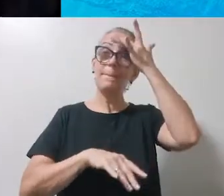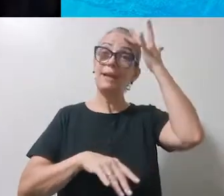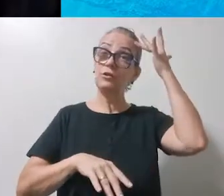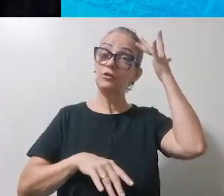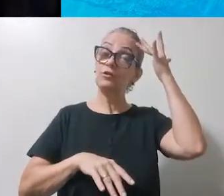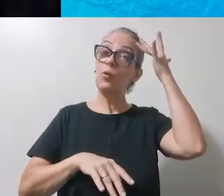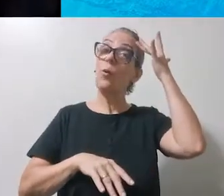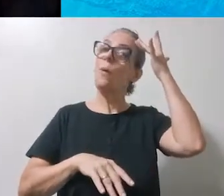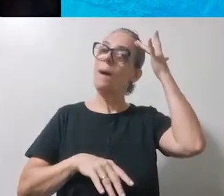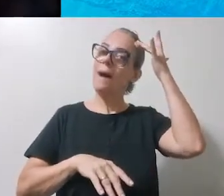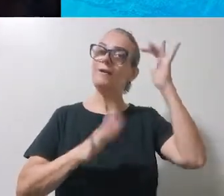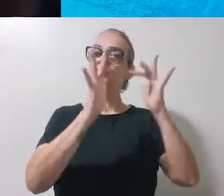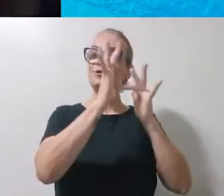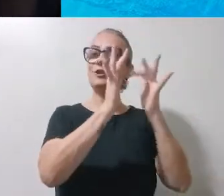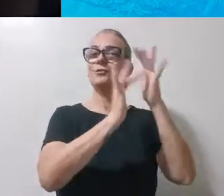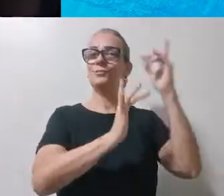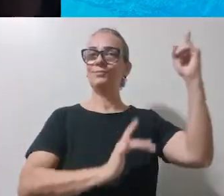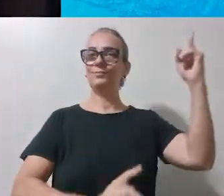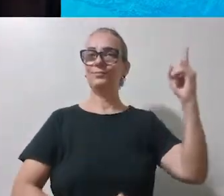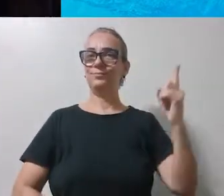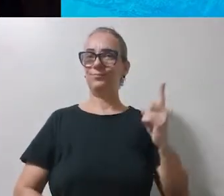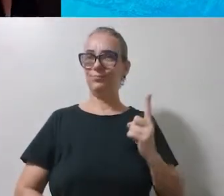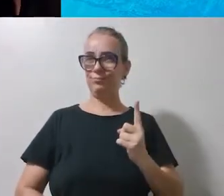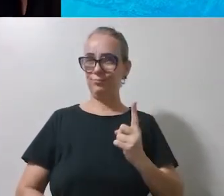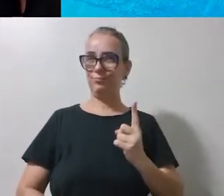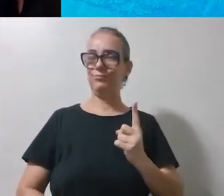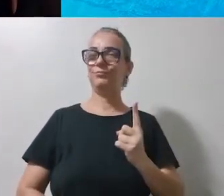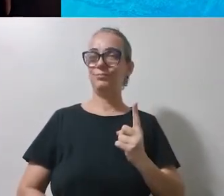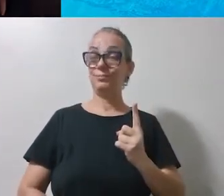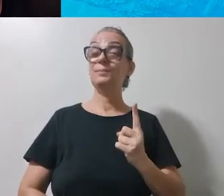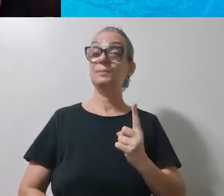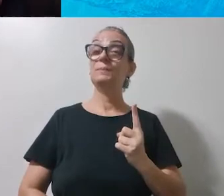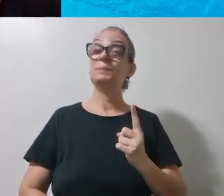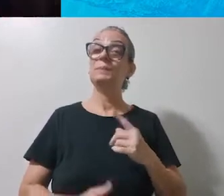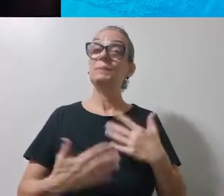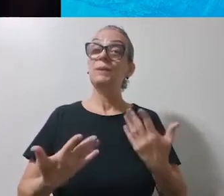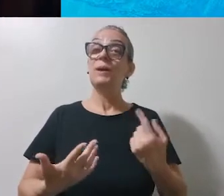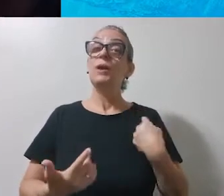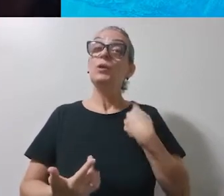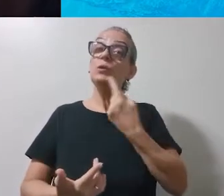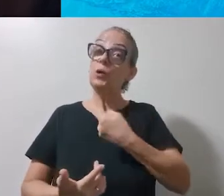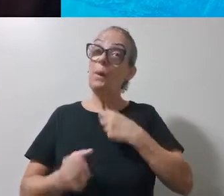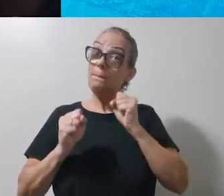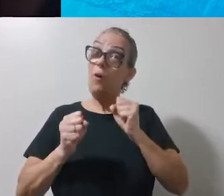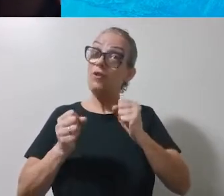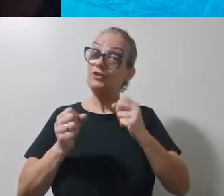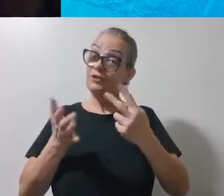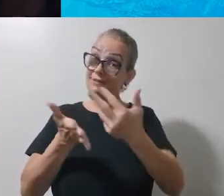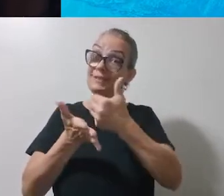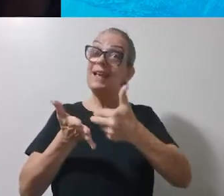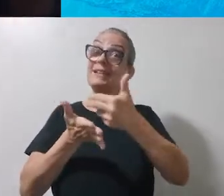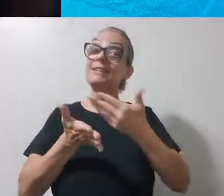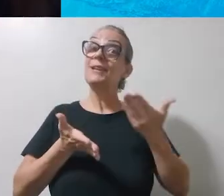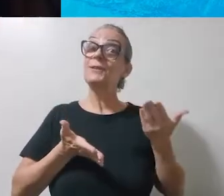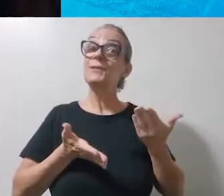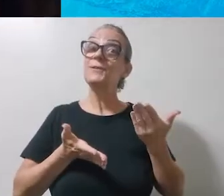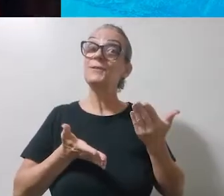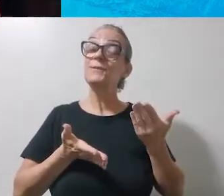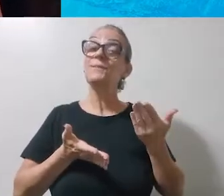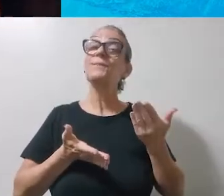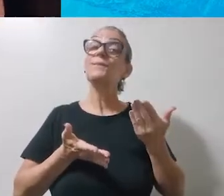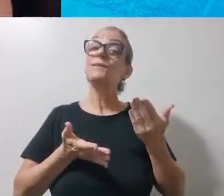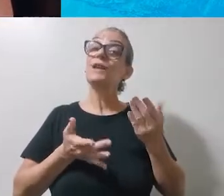pertinho da gente, né? Então, nós podemos fazer esse desenho aqui. Nós orando, ou